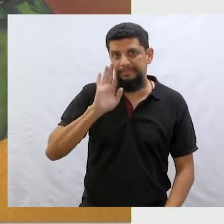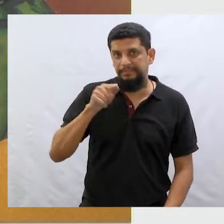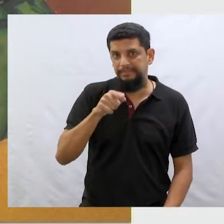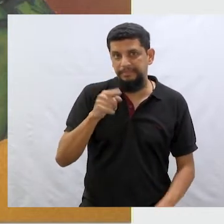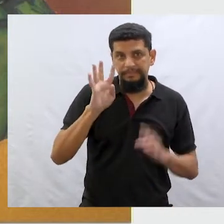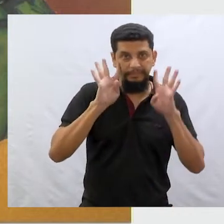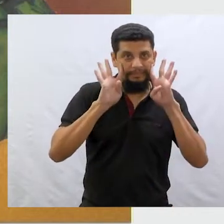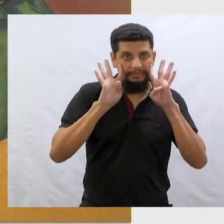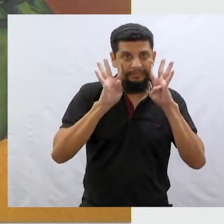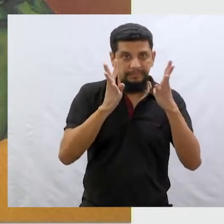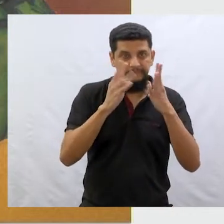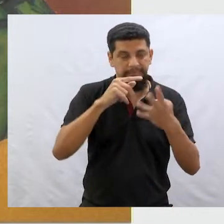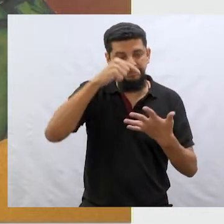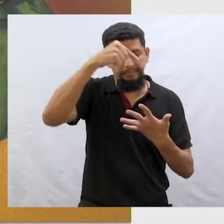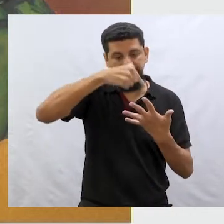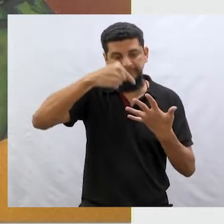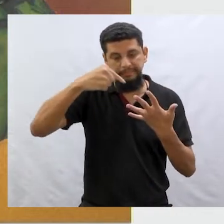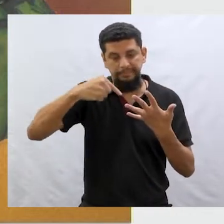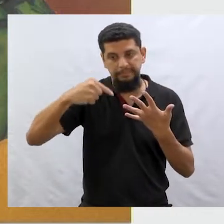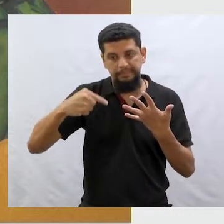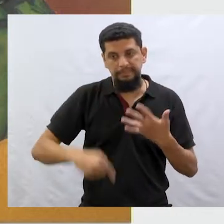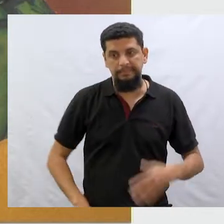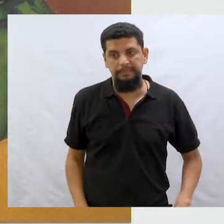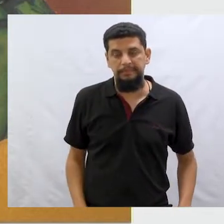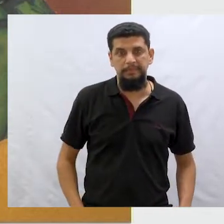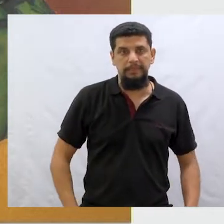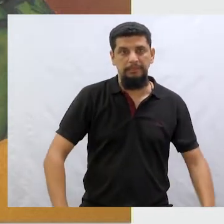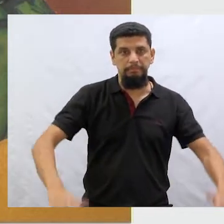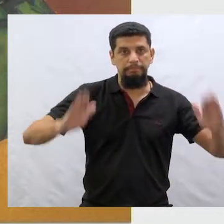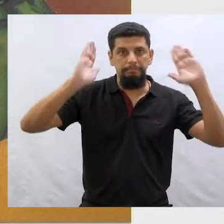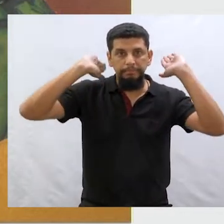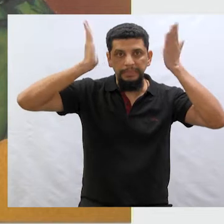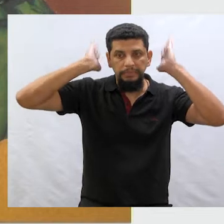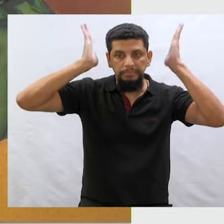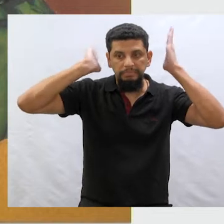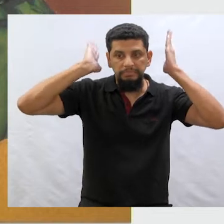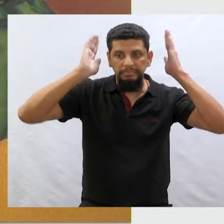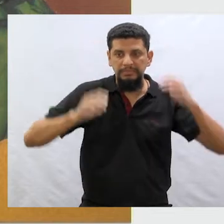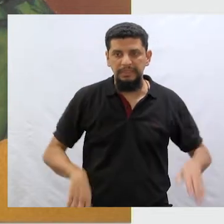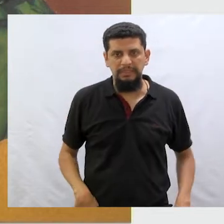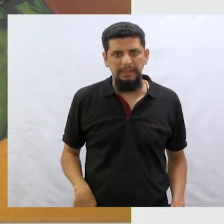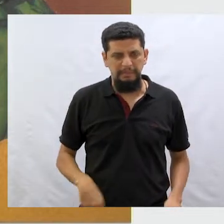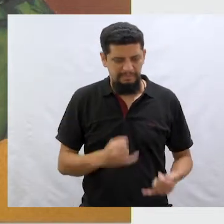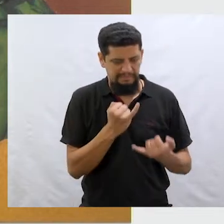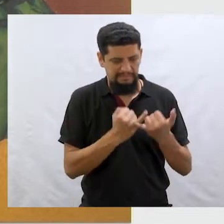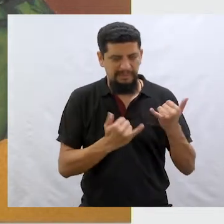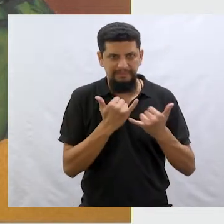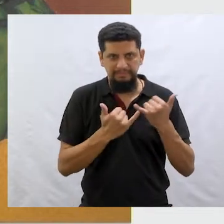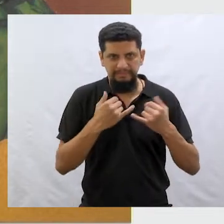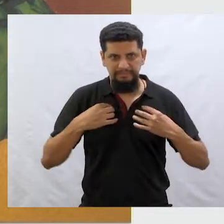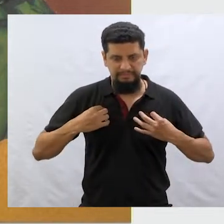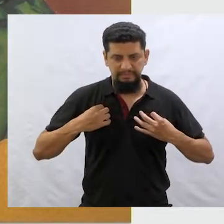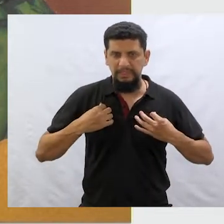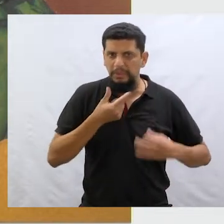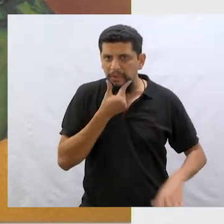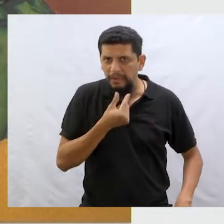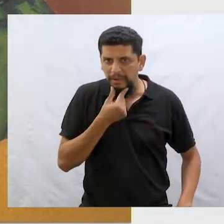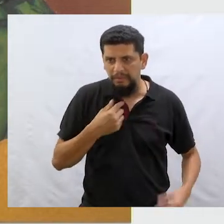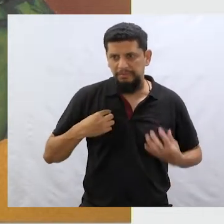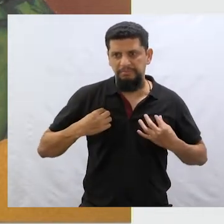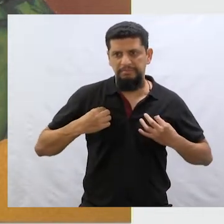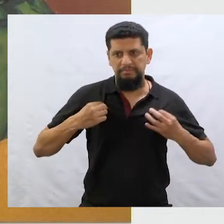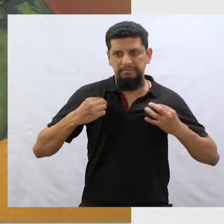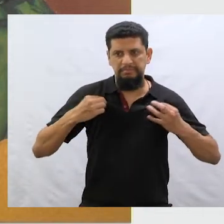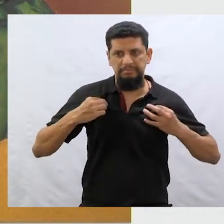você preste atenção a alguns elementos. O jumento, obviamente, que está vestido parecido ali com um homem, né? Com camisa,